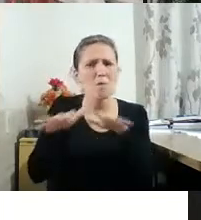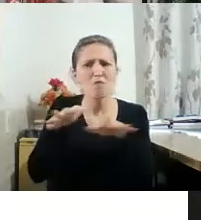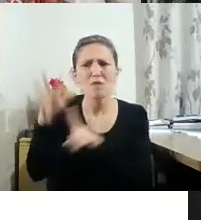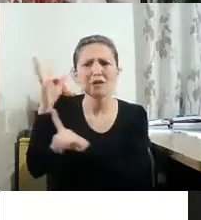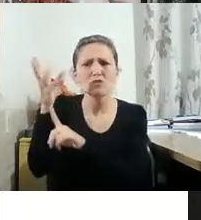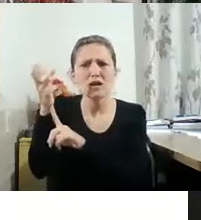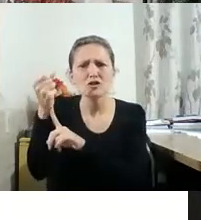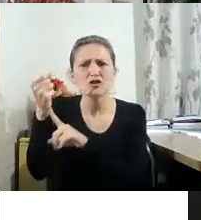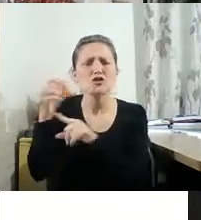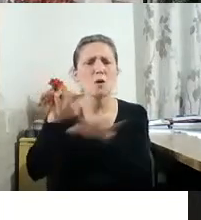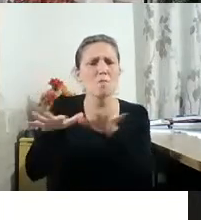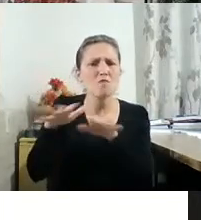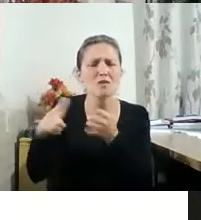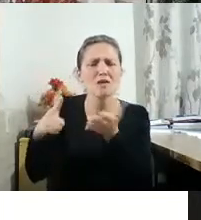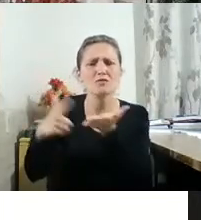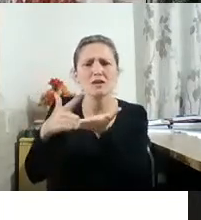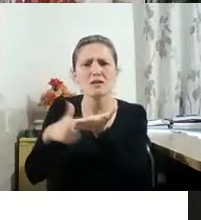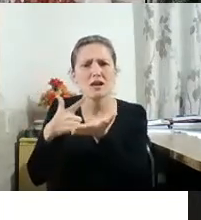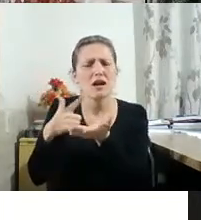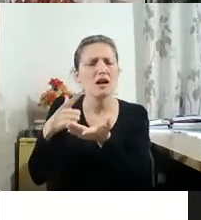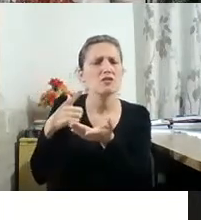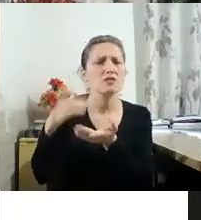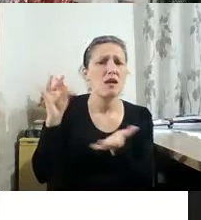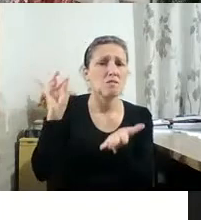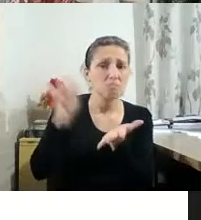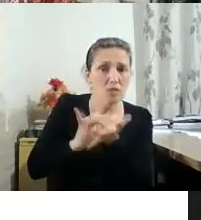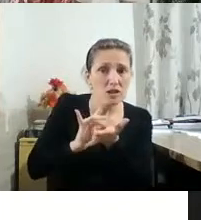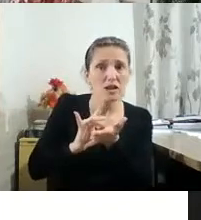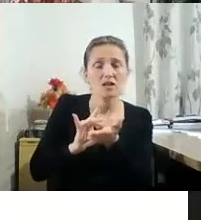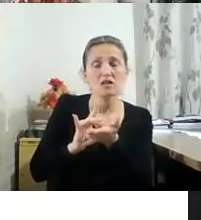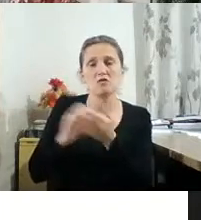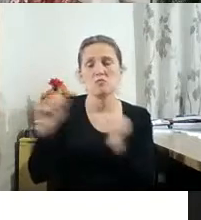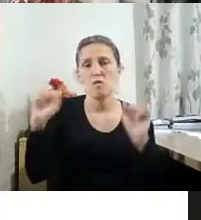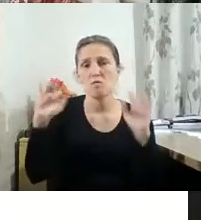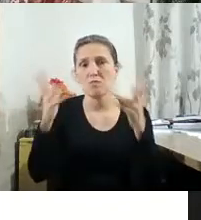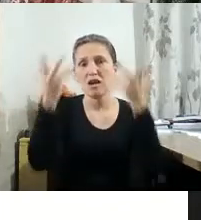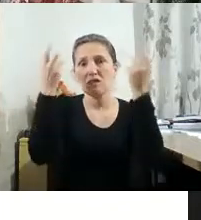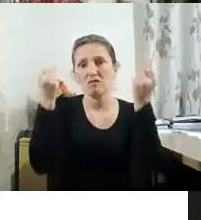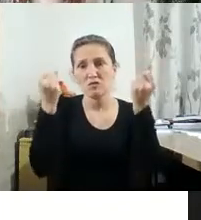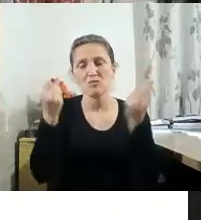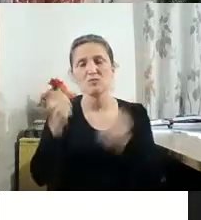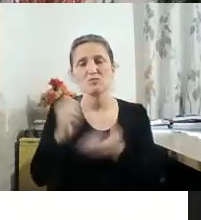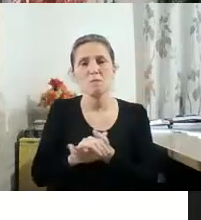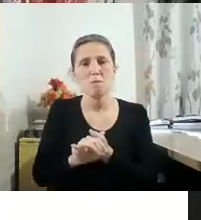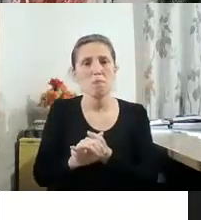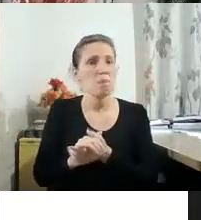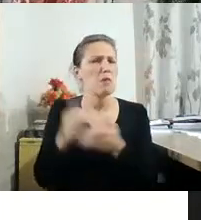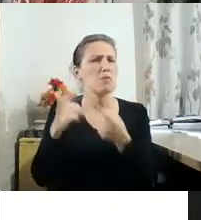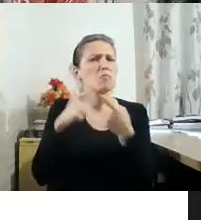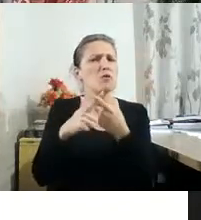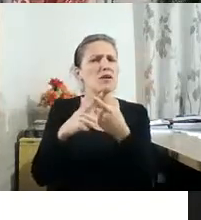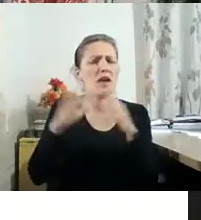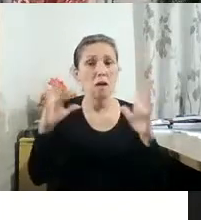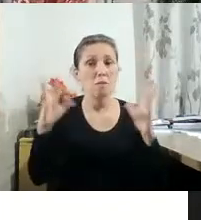e literário, principalmente, chamado realismo mágico ou realismo fantástico. Muita gente perguntava, ah, é